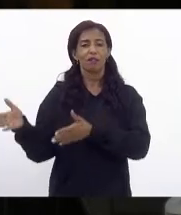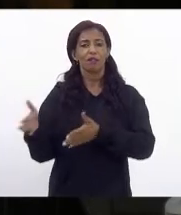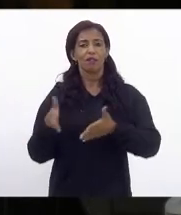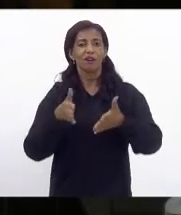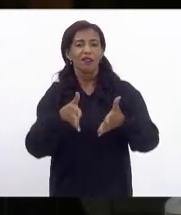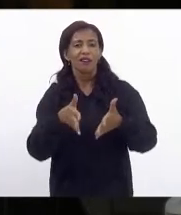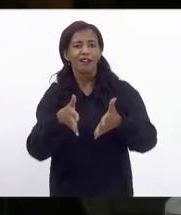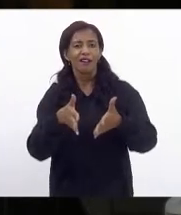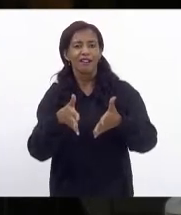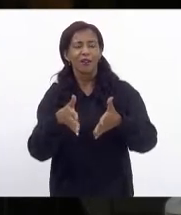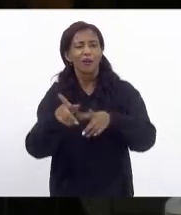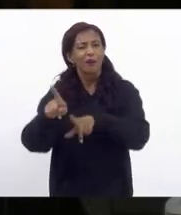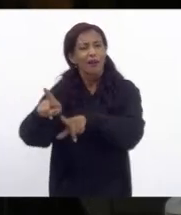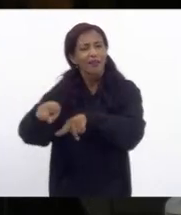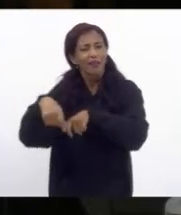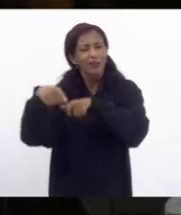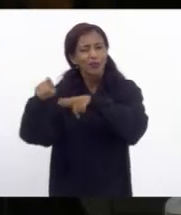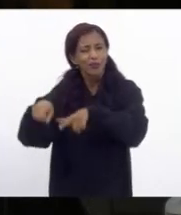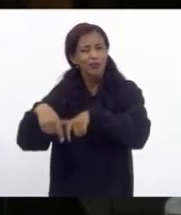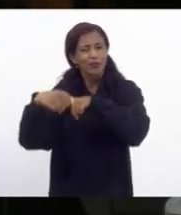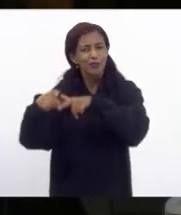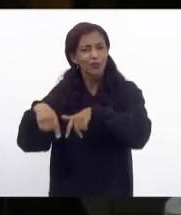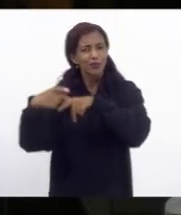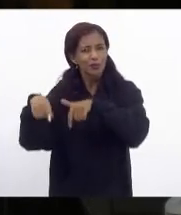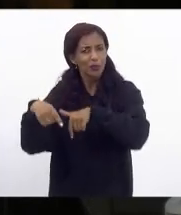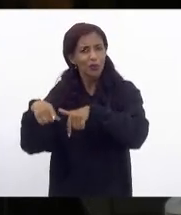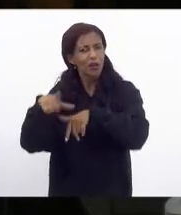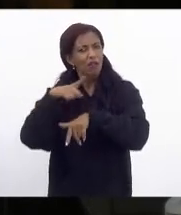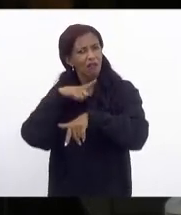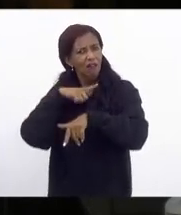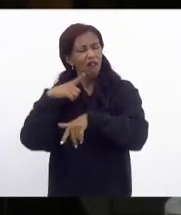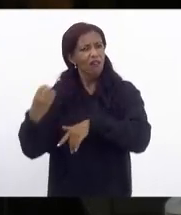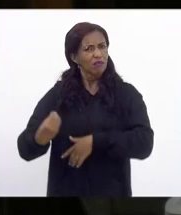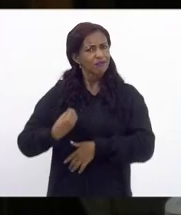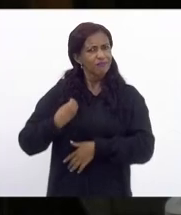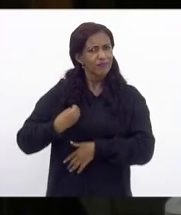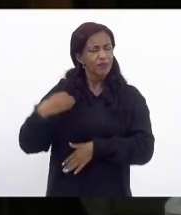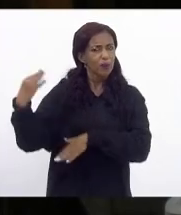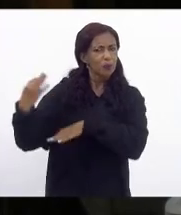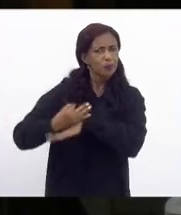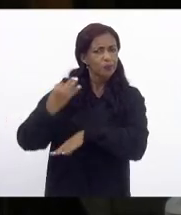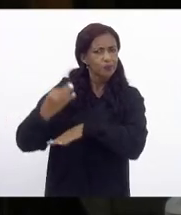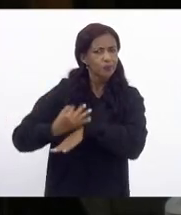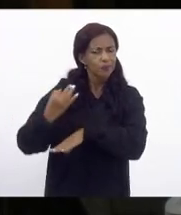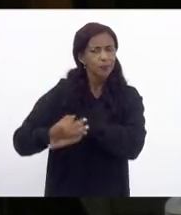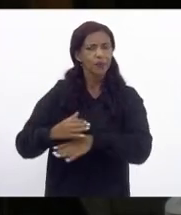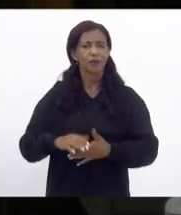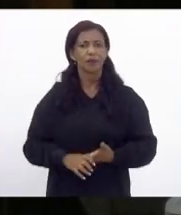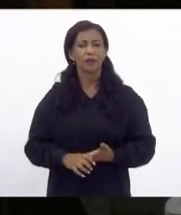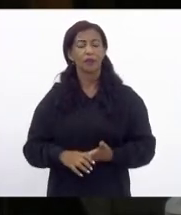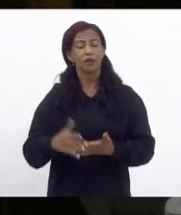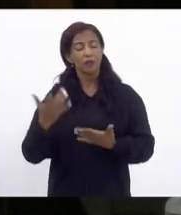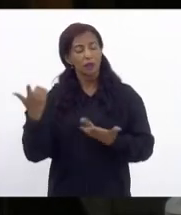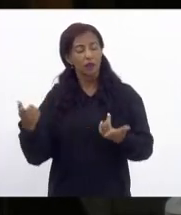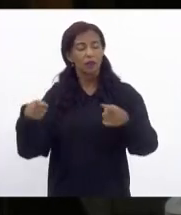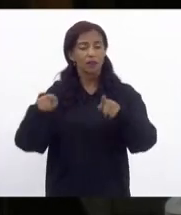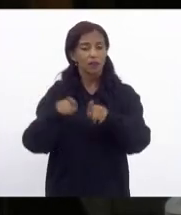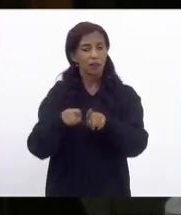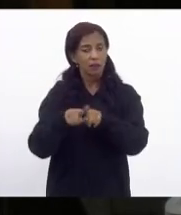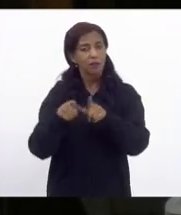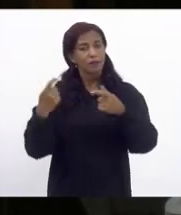agricultura de subsistência que é o que a gente também